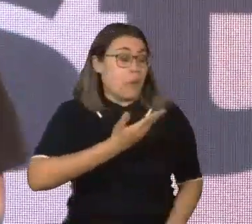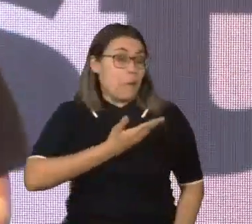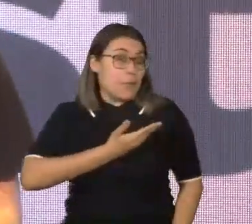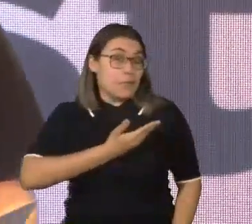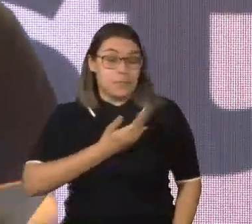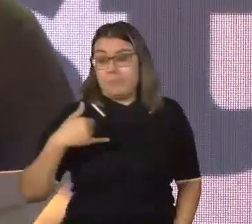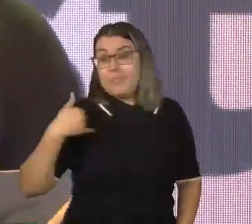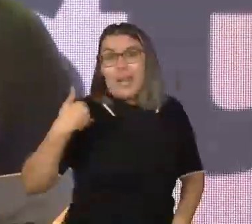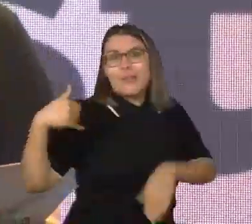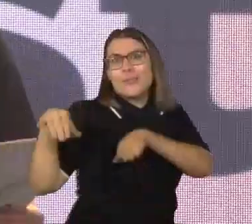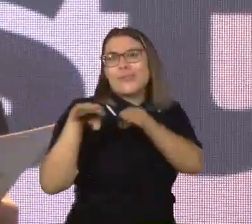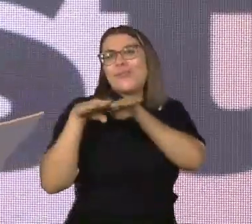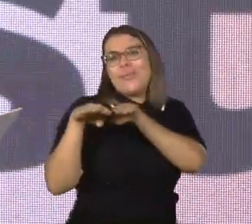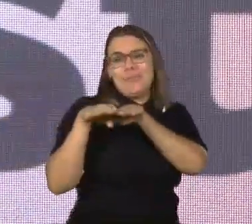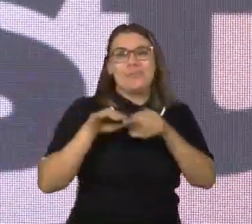idade.